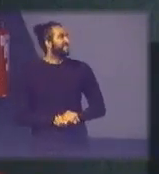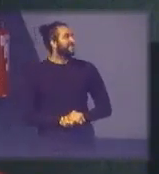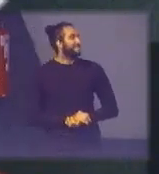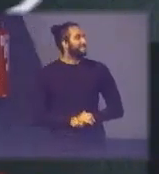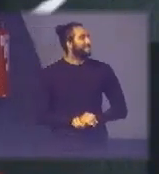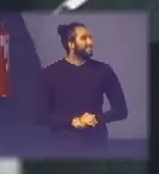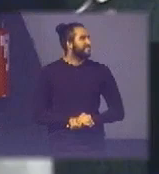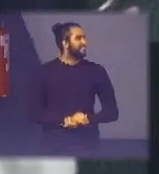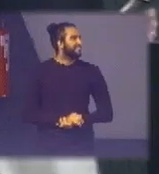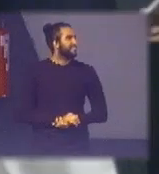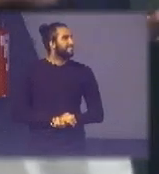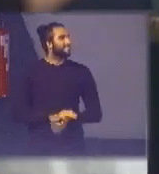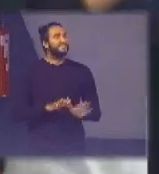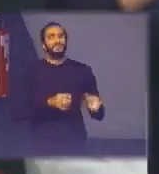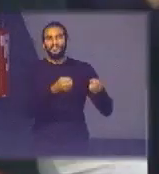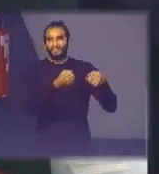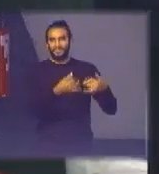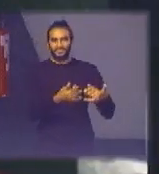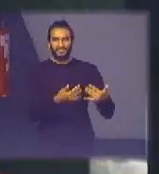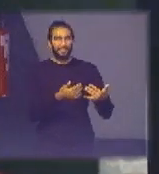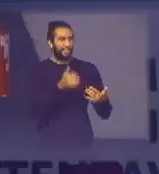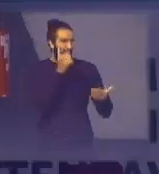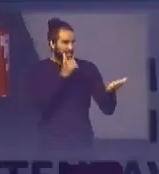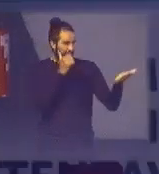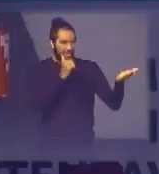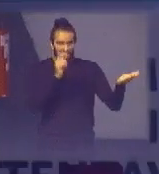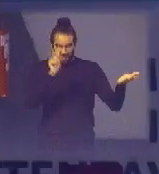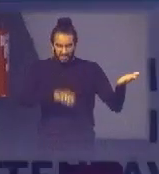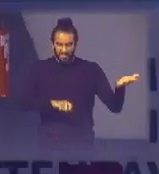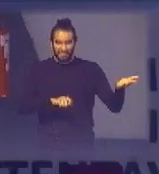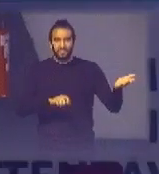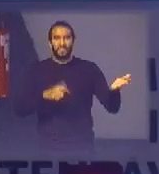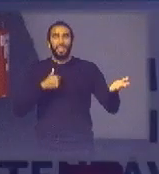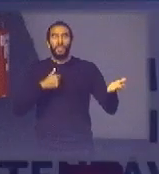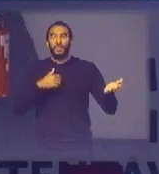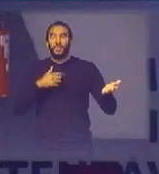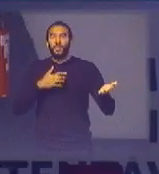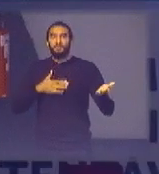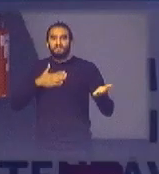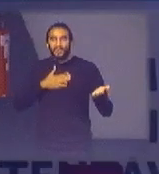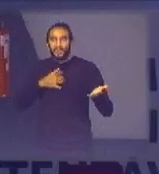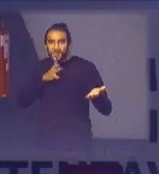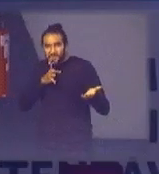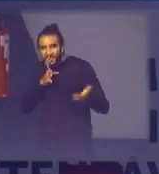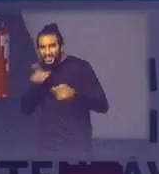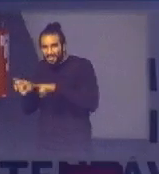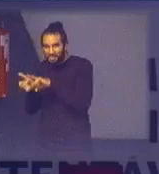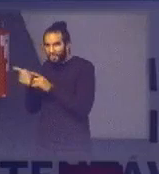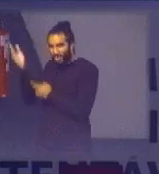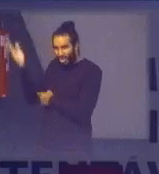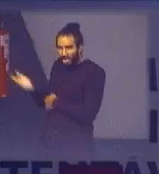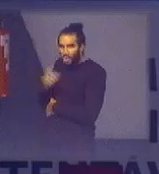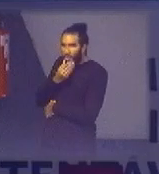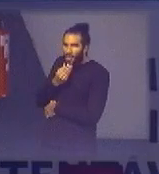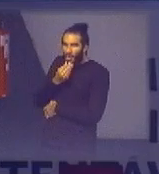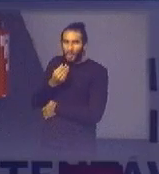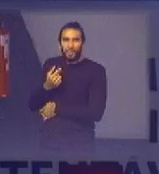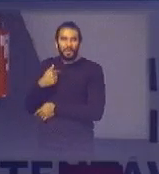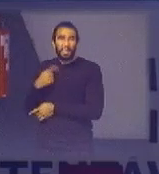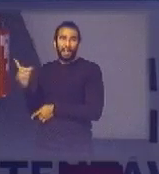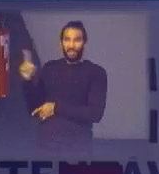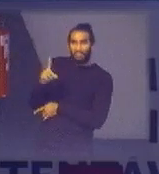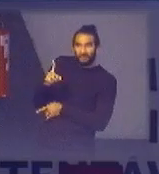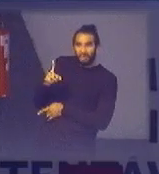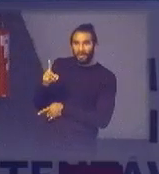valeu eu quero falar um negócio a Kathleen deixou eu posso eu quero conhecer o Renato há muito tempo que eu estou manda o whatsapp venho para Brasília